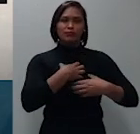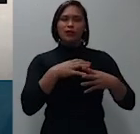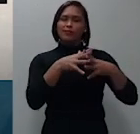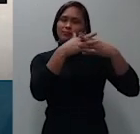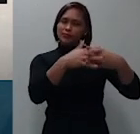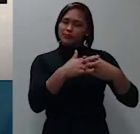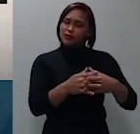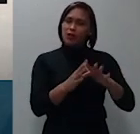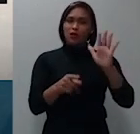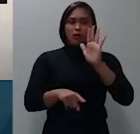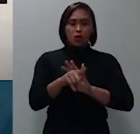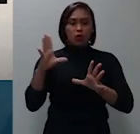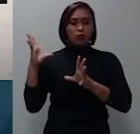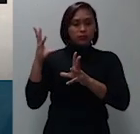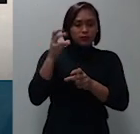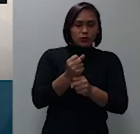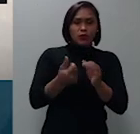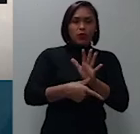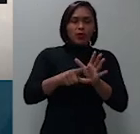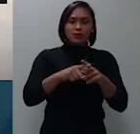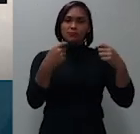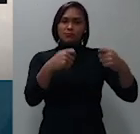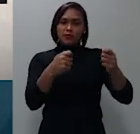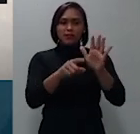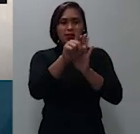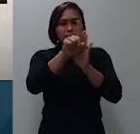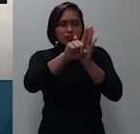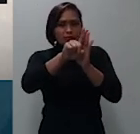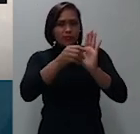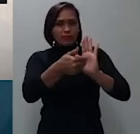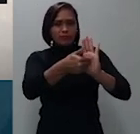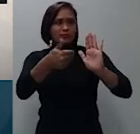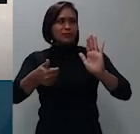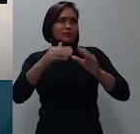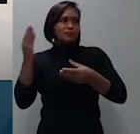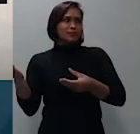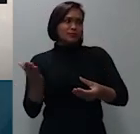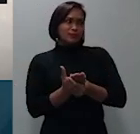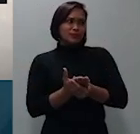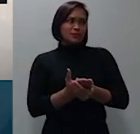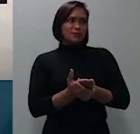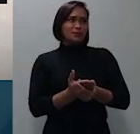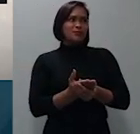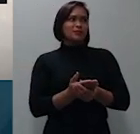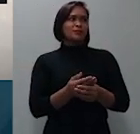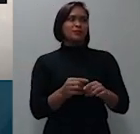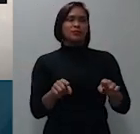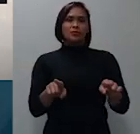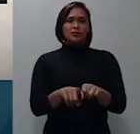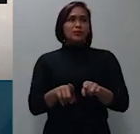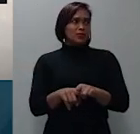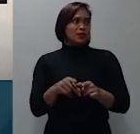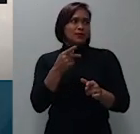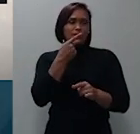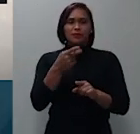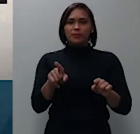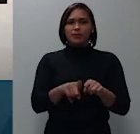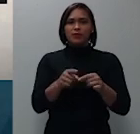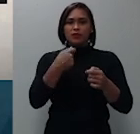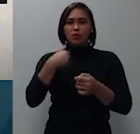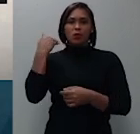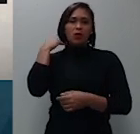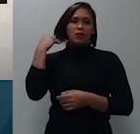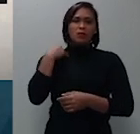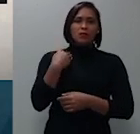particularmente a extinção das ações civis públicas defeito que comunicou o advogado do Banco Bradesco se